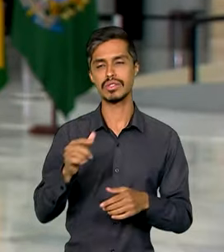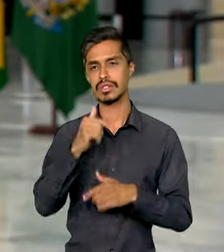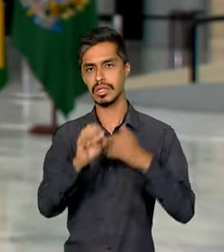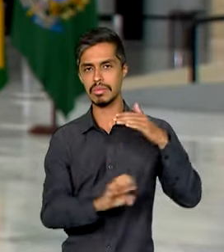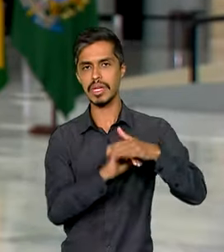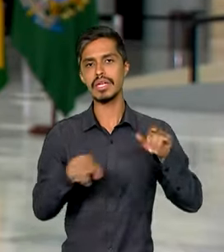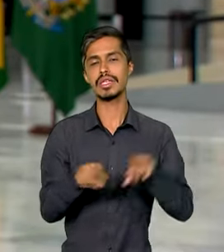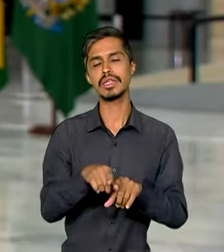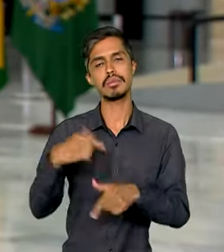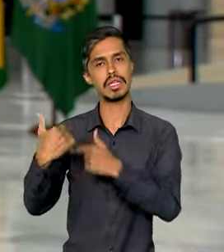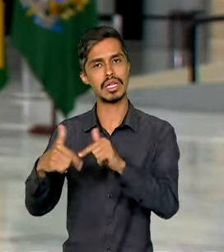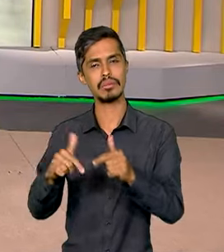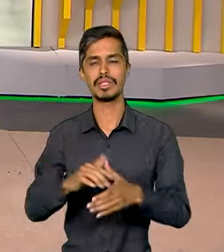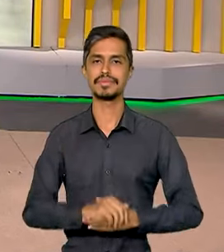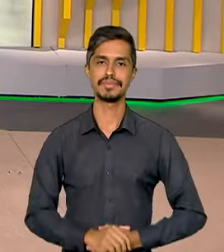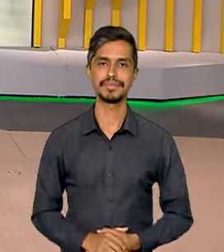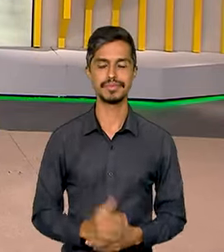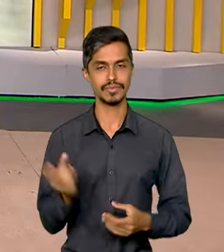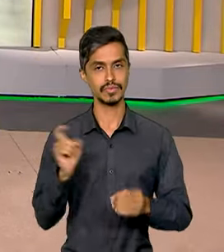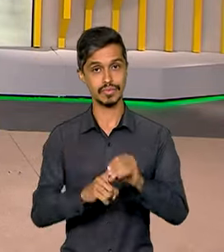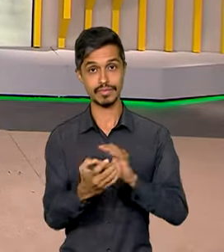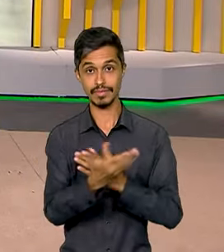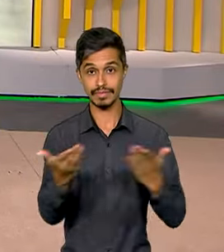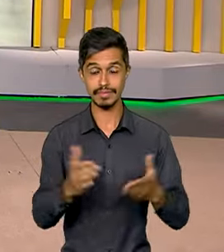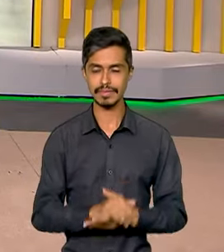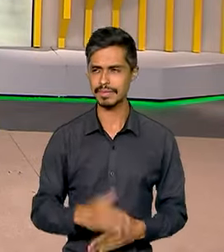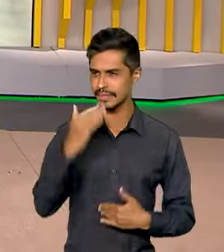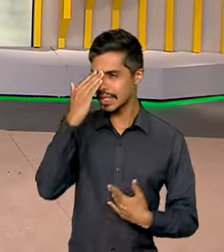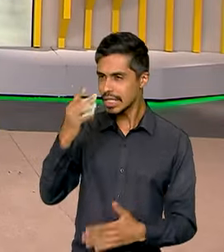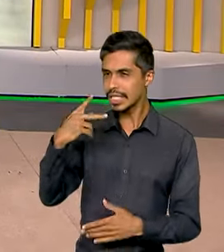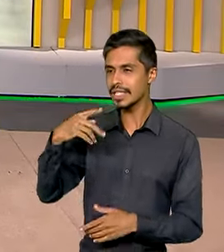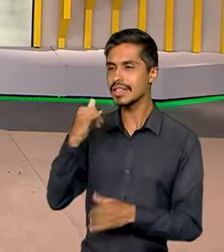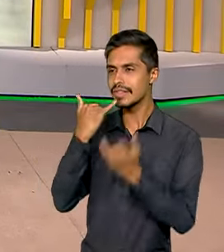empregado. Eu volto com vocês no estúdio. Obrigada pelas informações, Pablo. Bom trabalho.